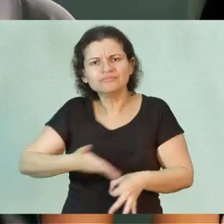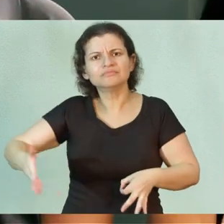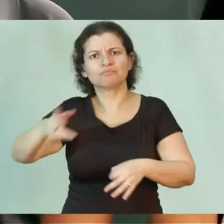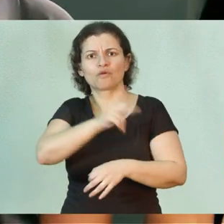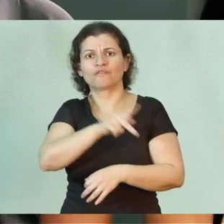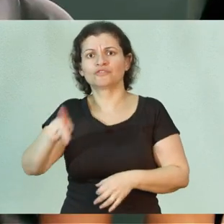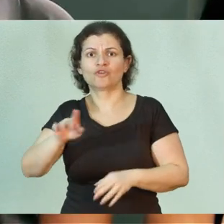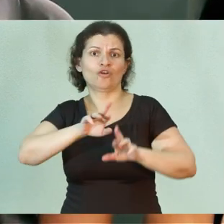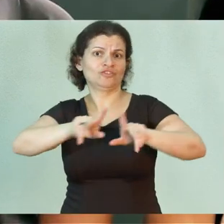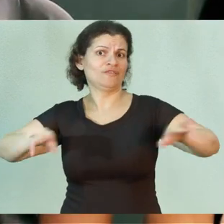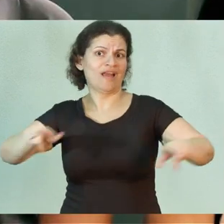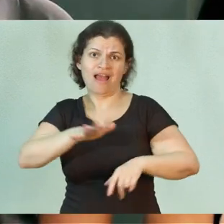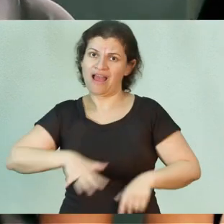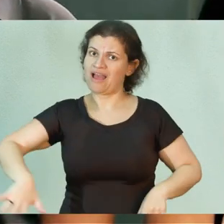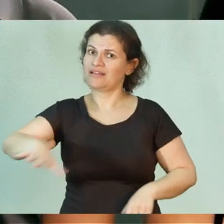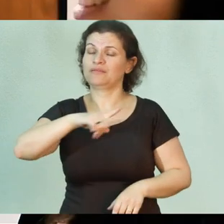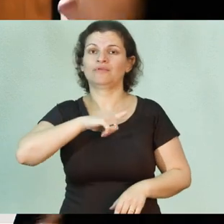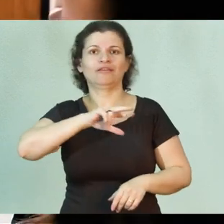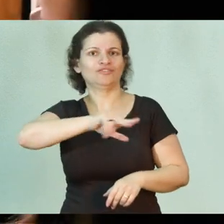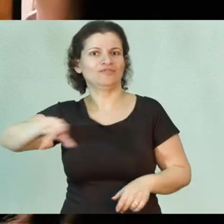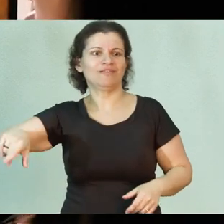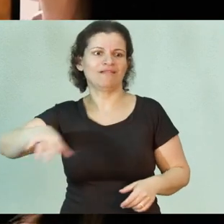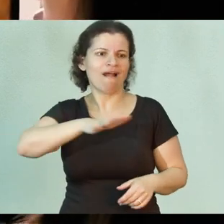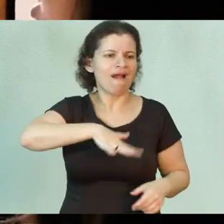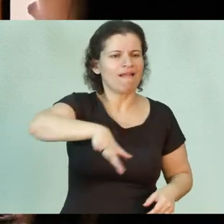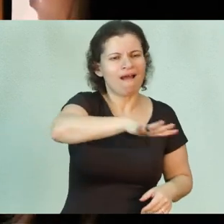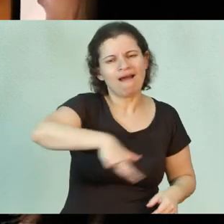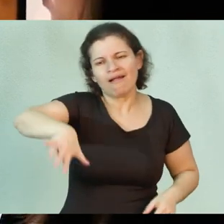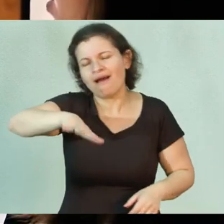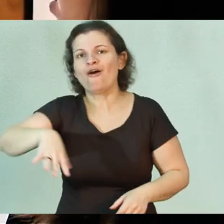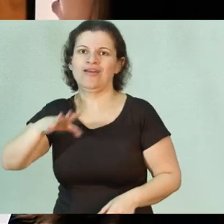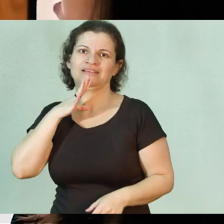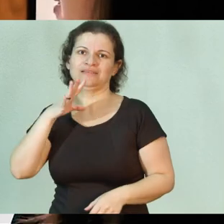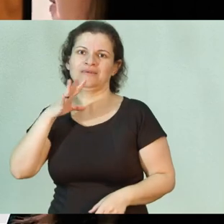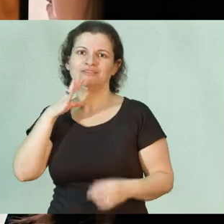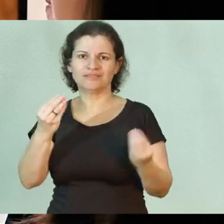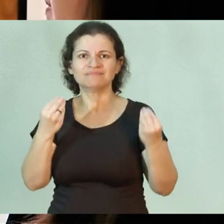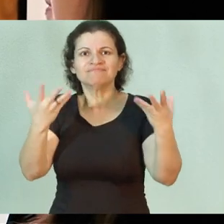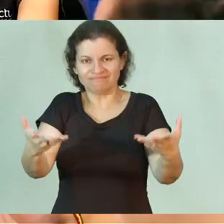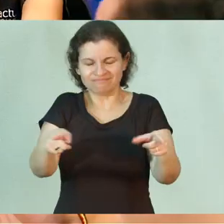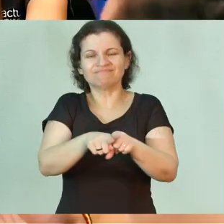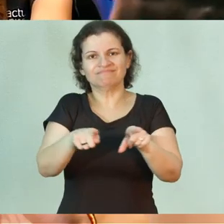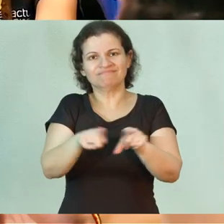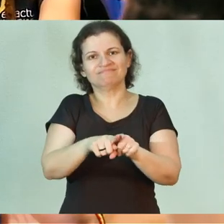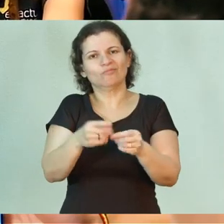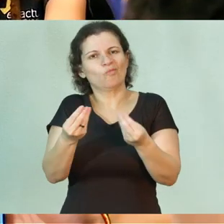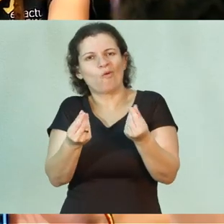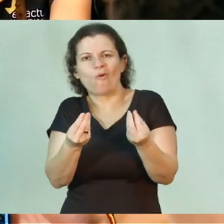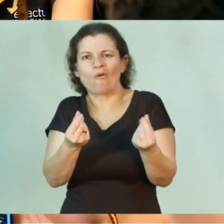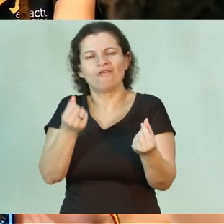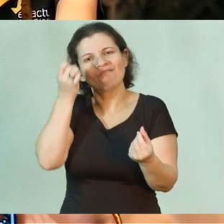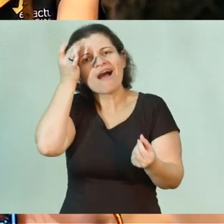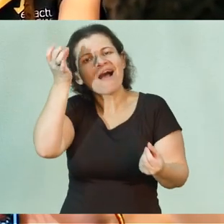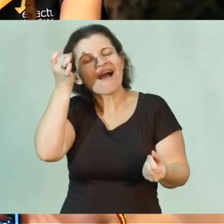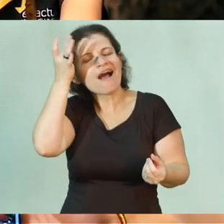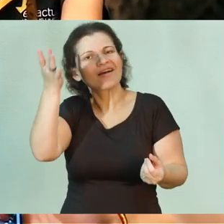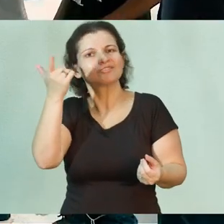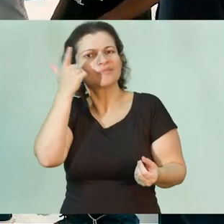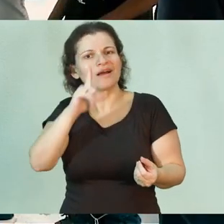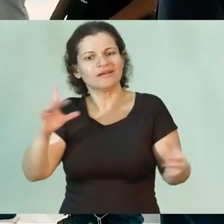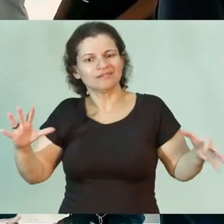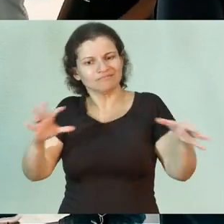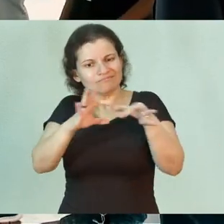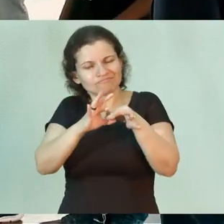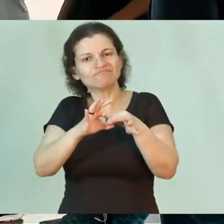diferentes áreas, nós temos diferentes campos do conhecimento e proporciona também uma maior facilidade para a